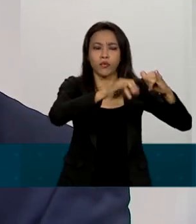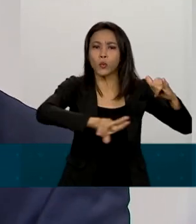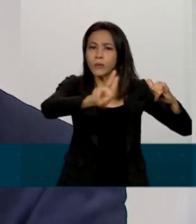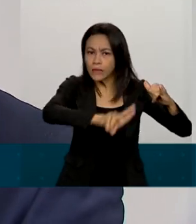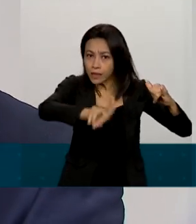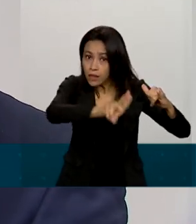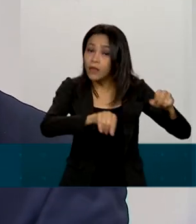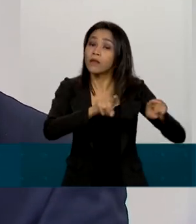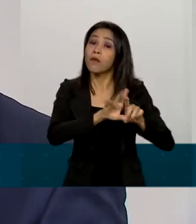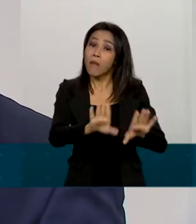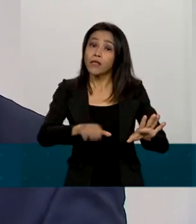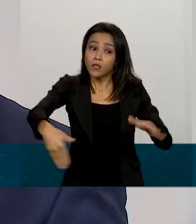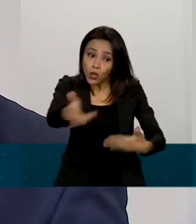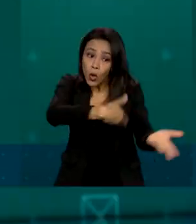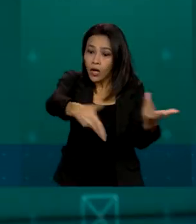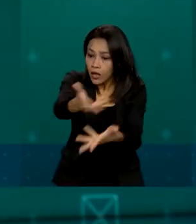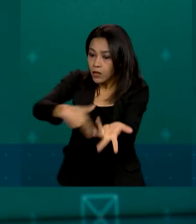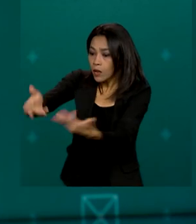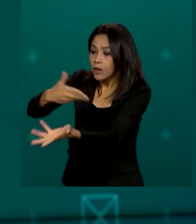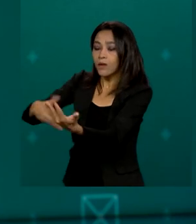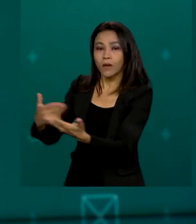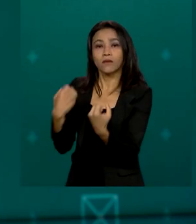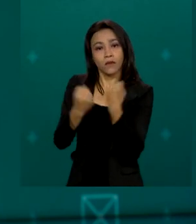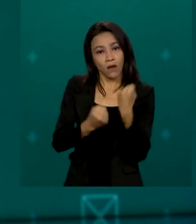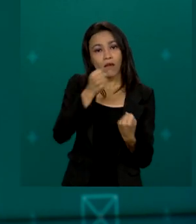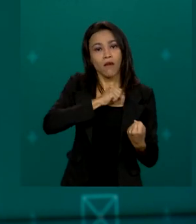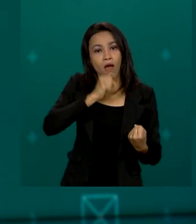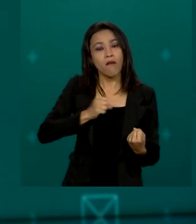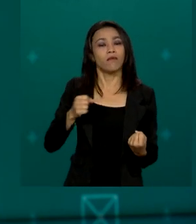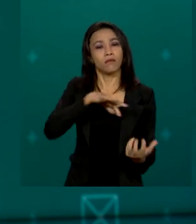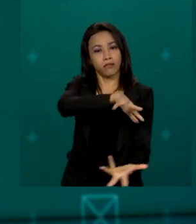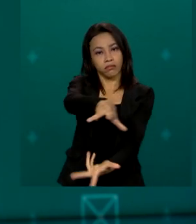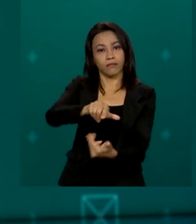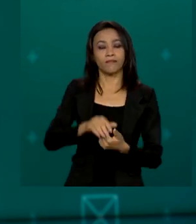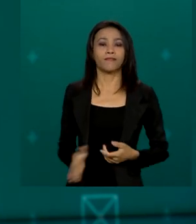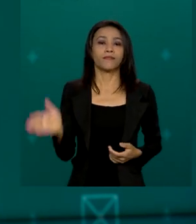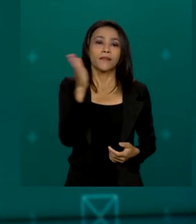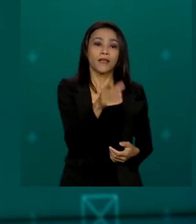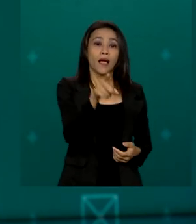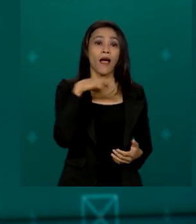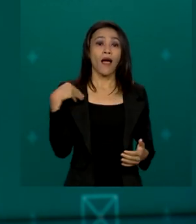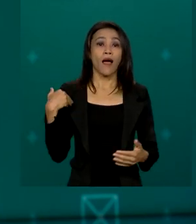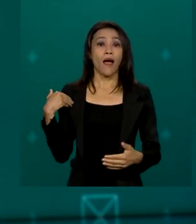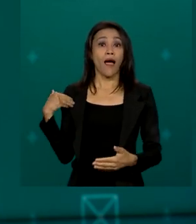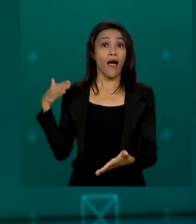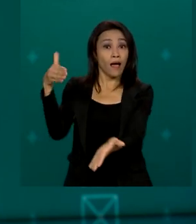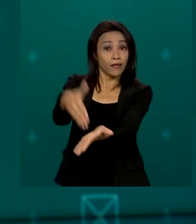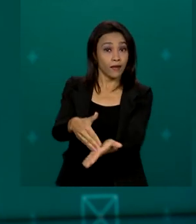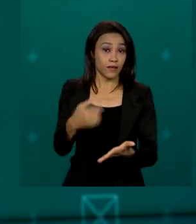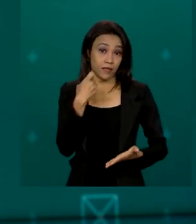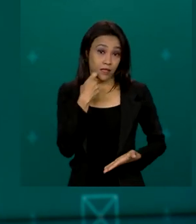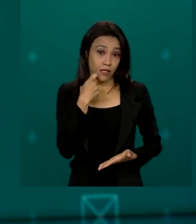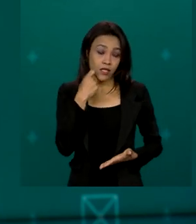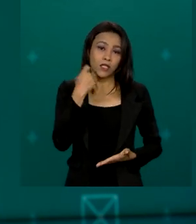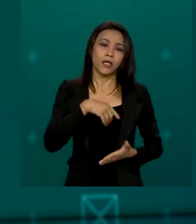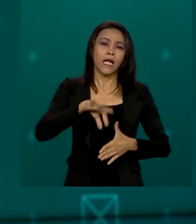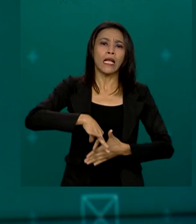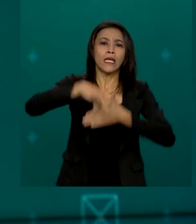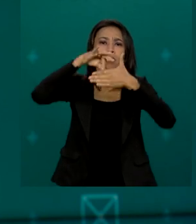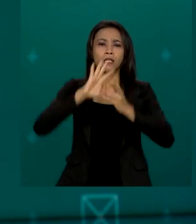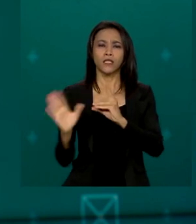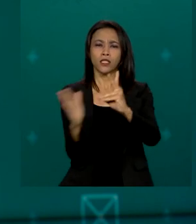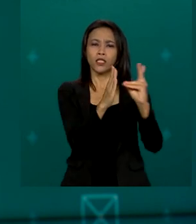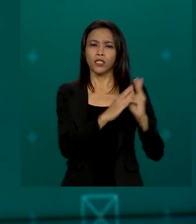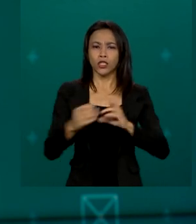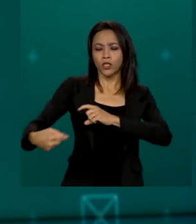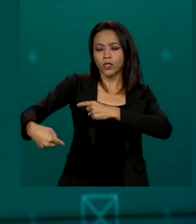mas sim renovando frota ao redor do mundo. Até sexta-feira, mais de mil lideranças indígenas discutem em Brasília políticas